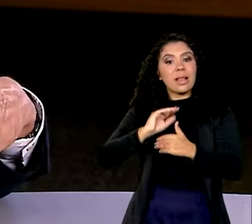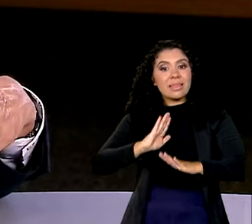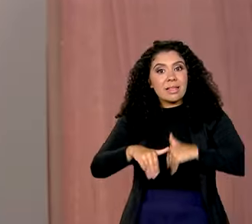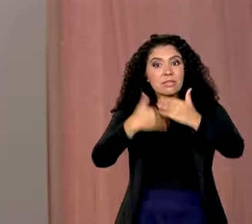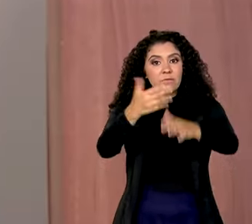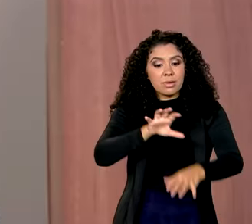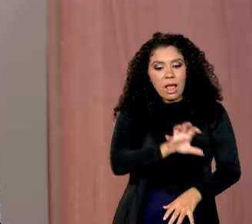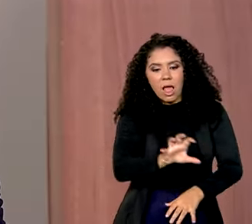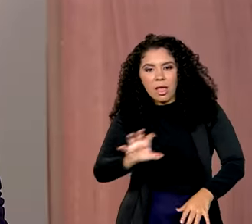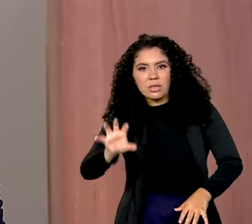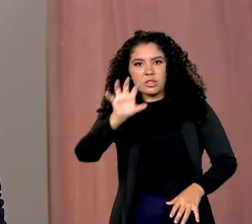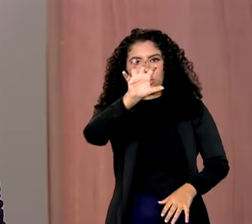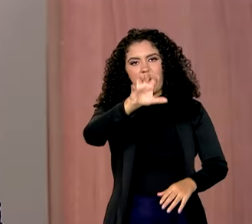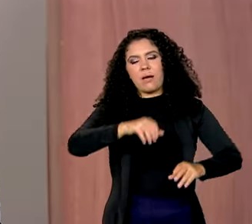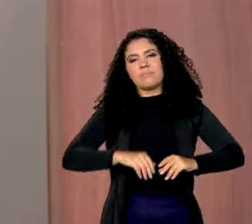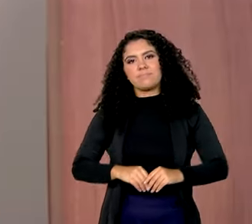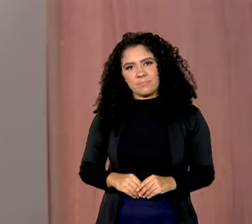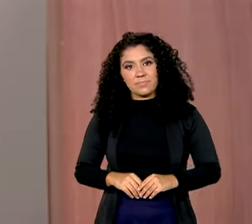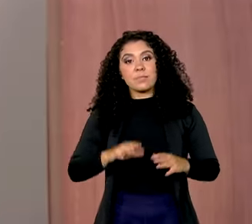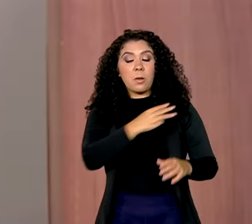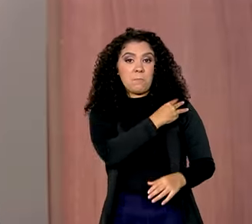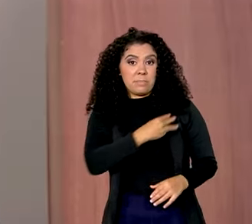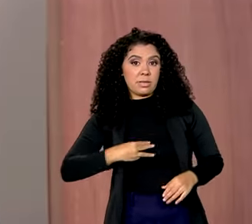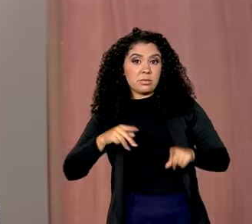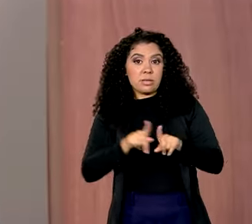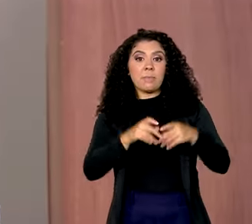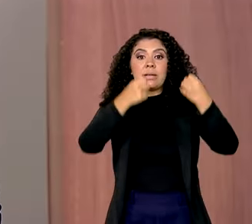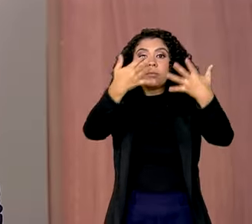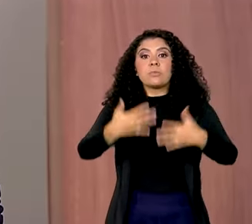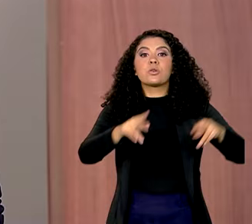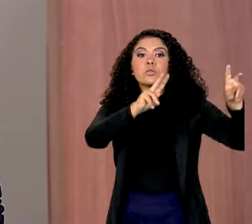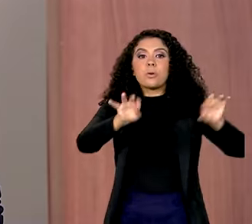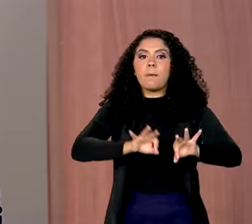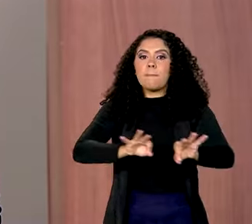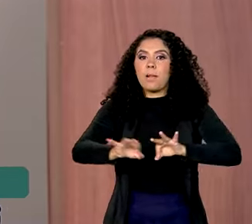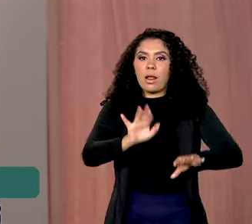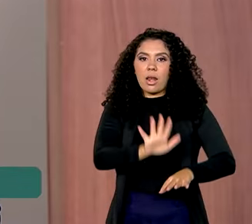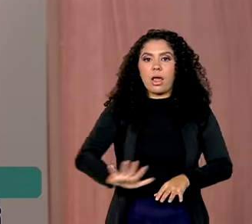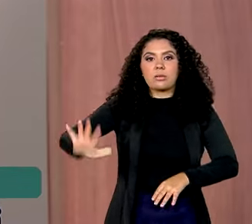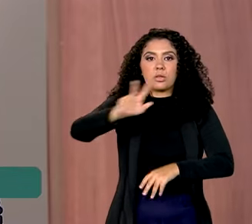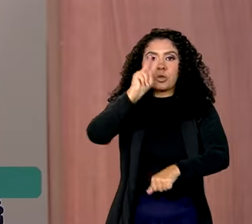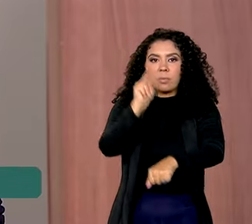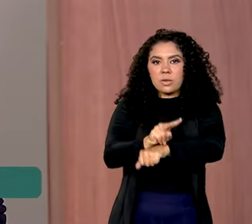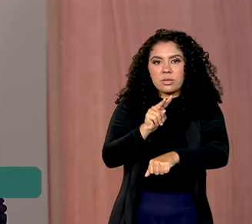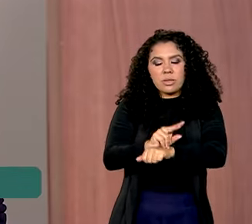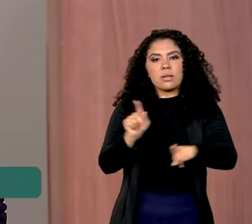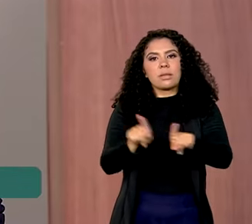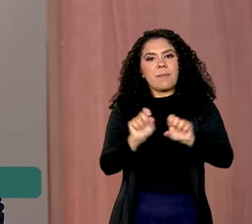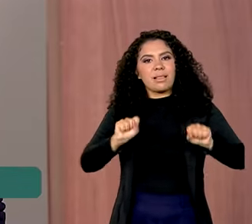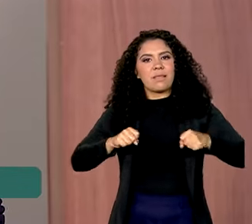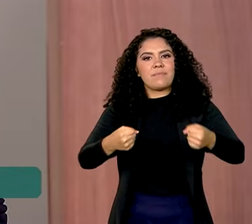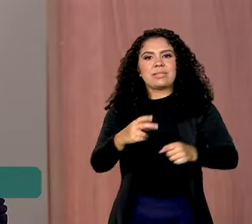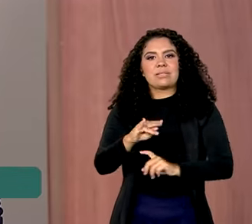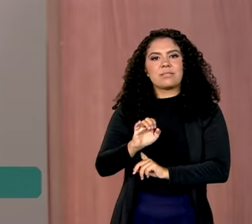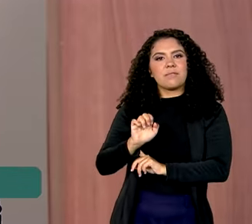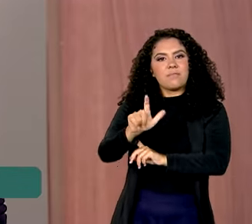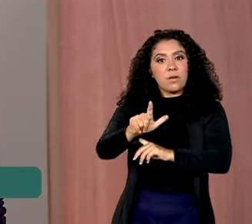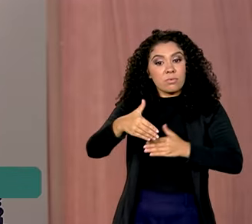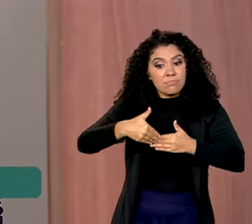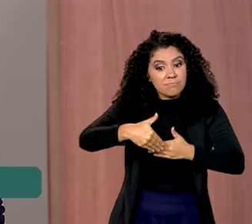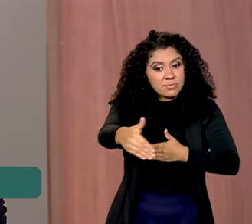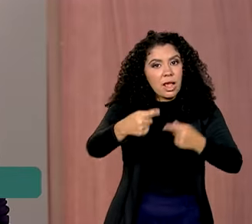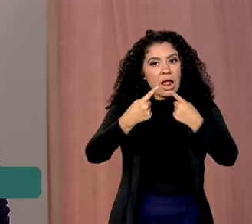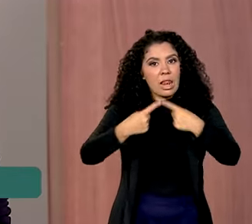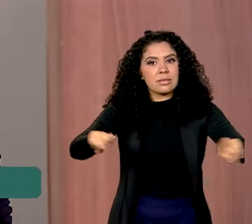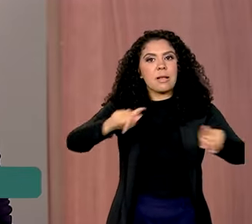enxergar isso. O ministro falou também sobre o Plano Nacional de Proteção e Defesa Civil, que está para ser lançado